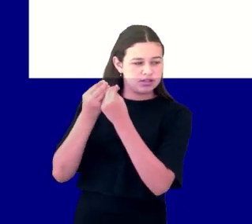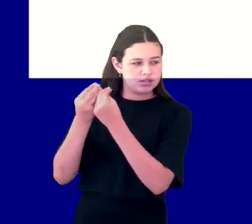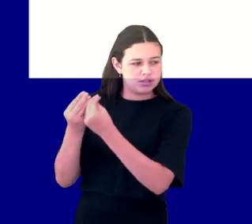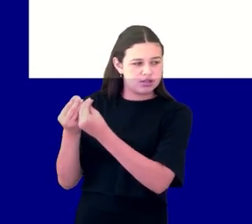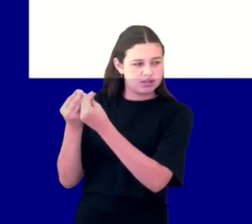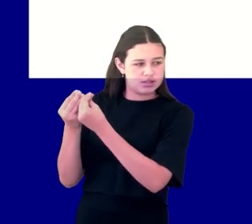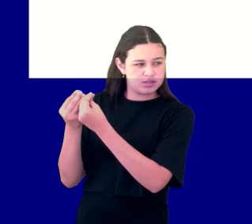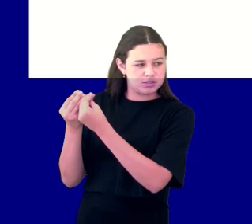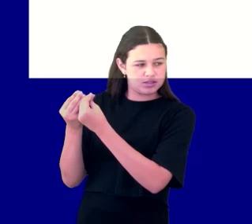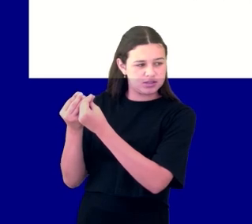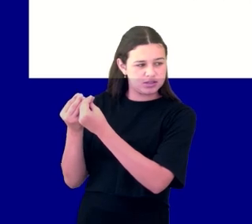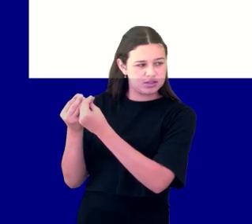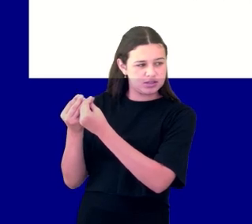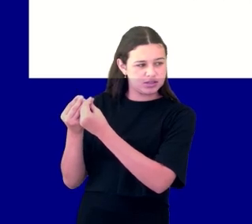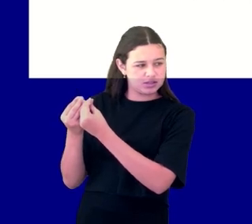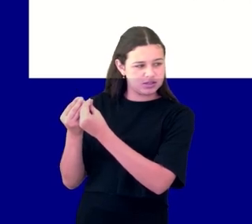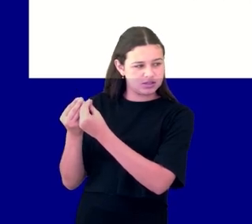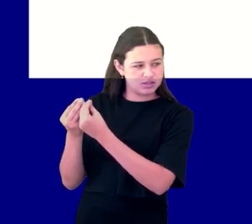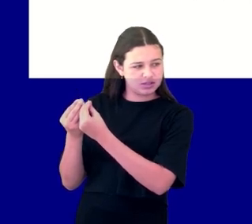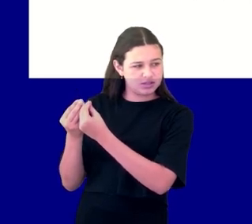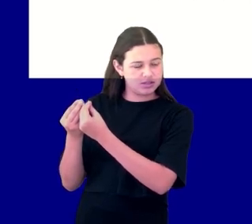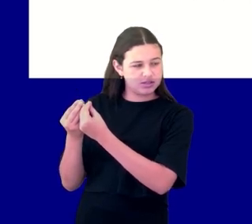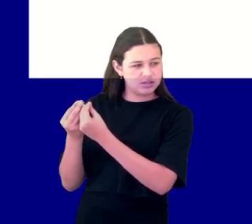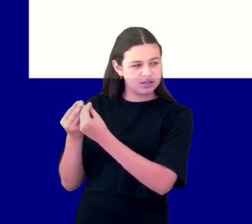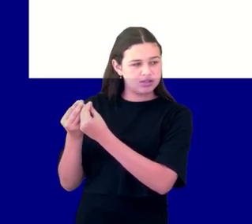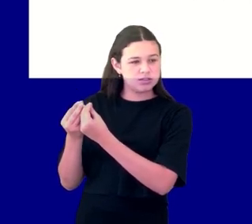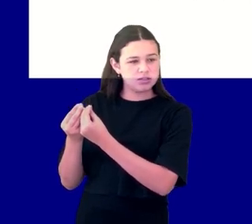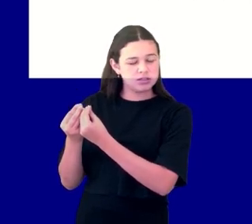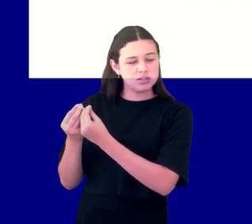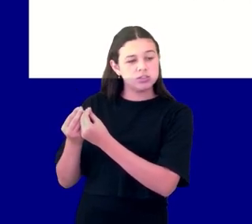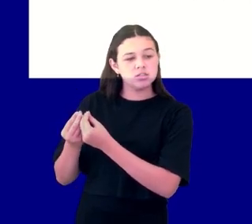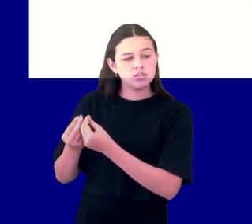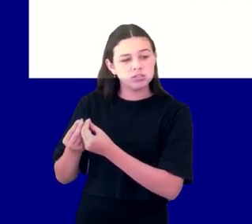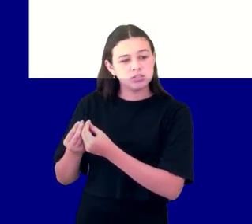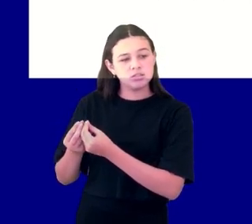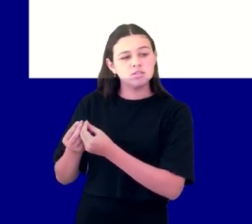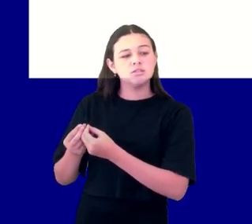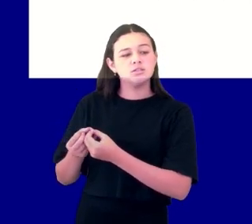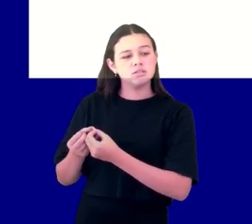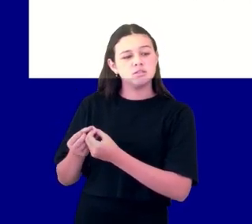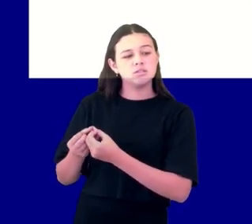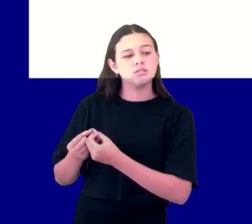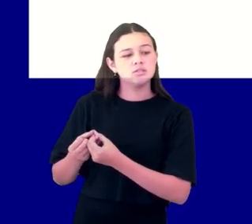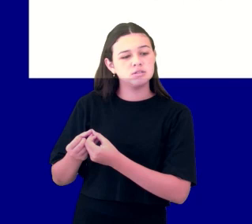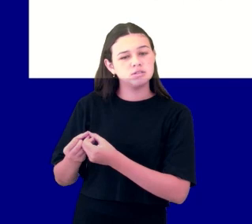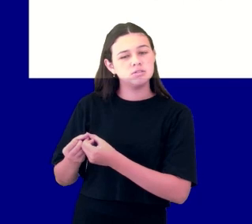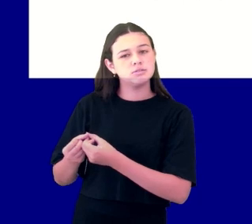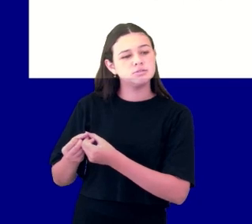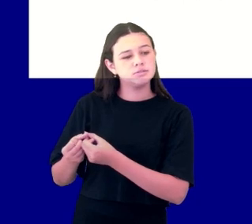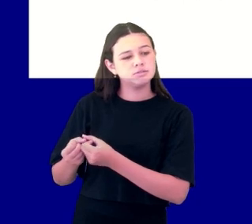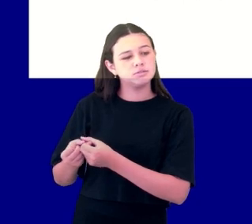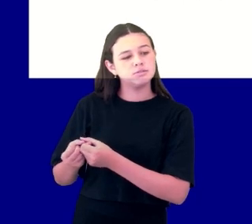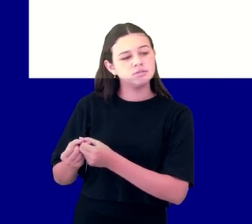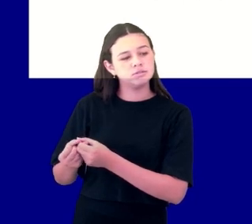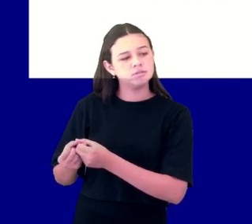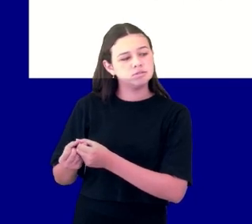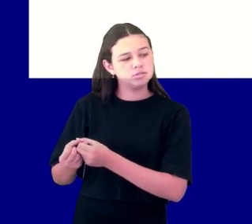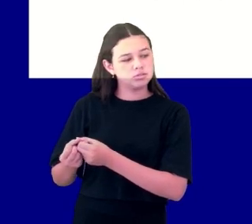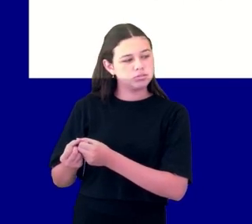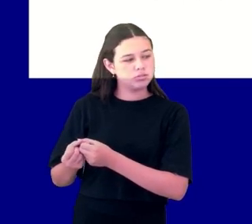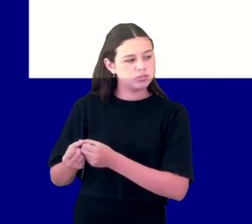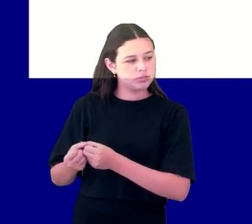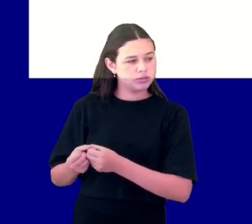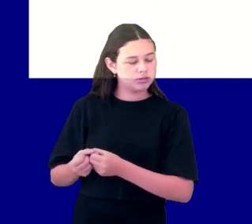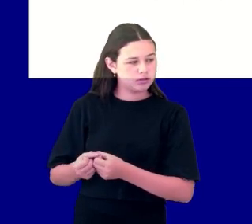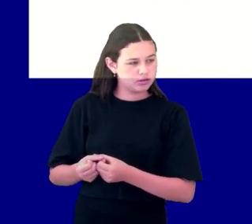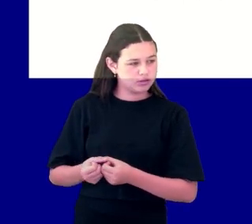continua querendo fazer isso. Nessa hora a gente tem que pedir àquele que é o Deus Todo-Poderoso para tomar conta, irmãos. Você nunca